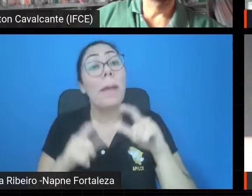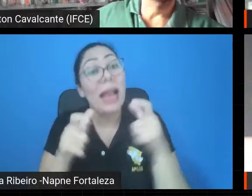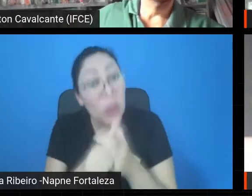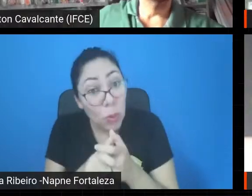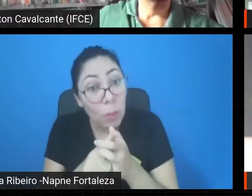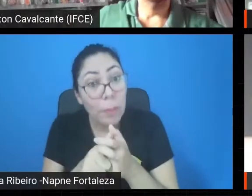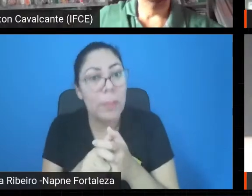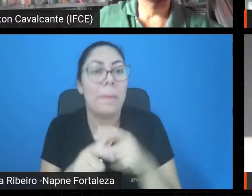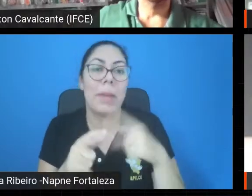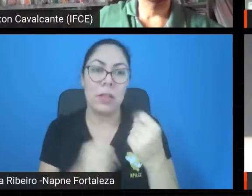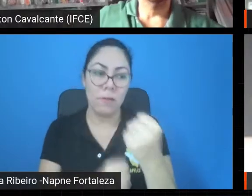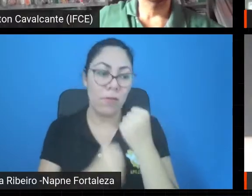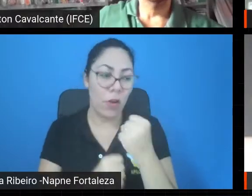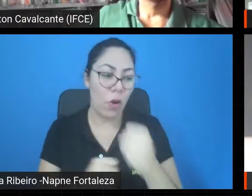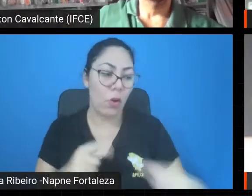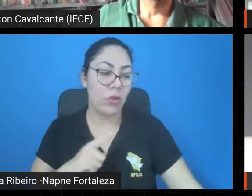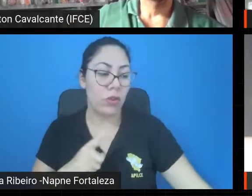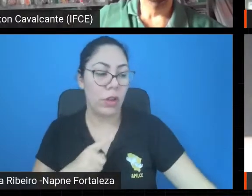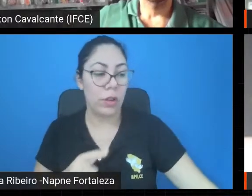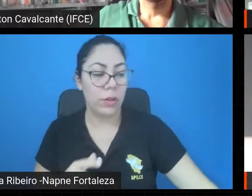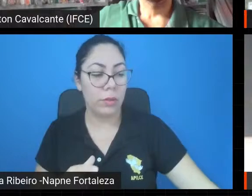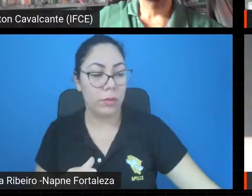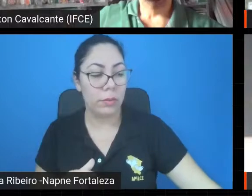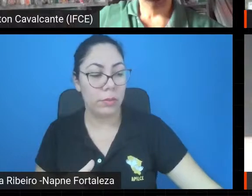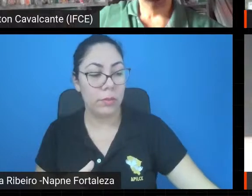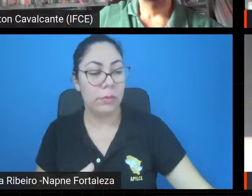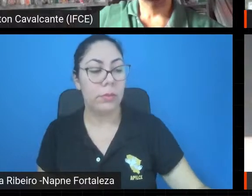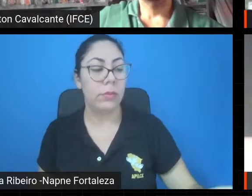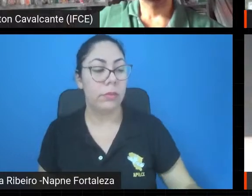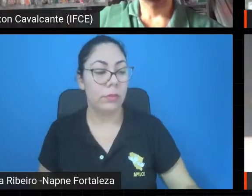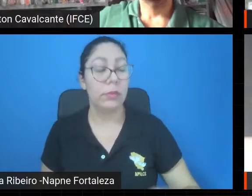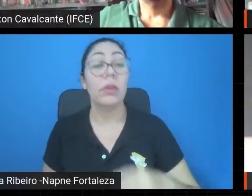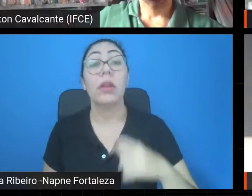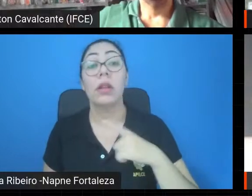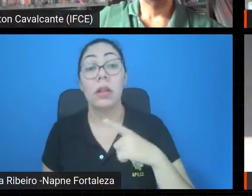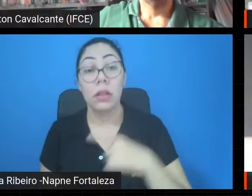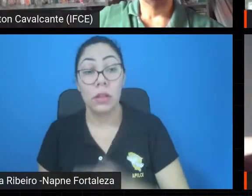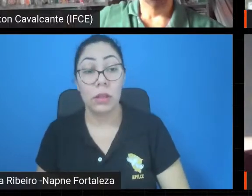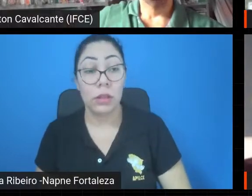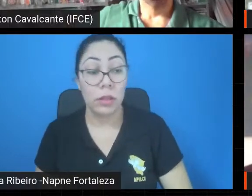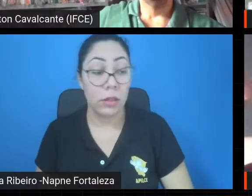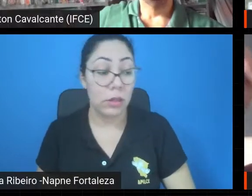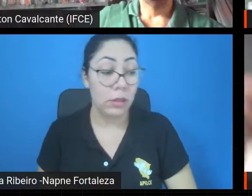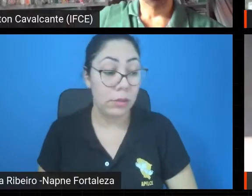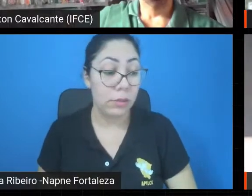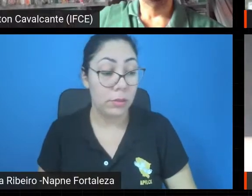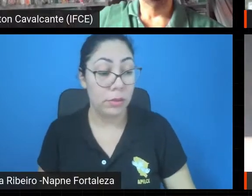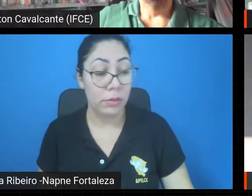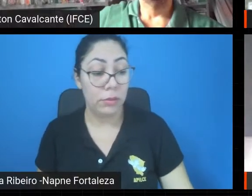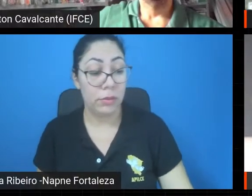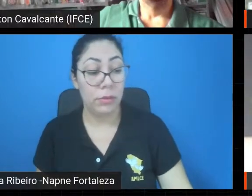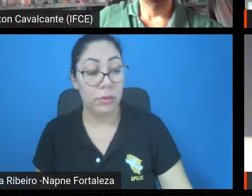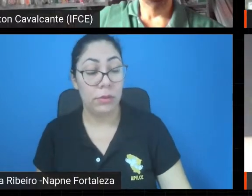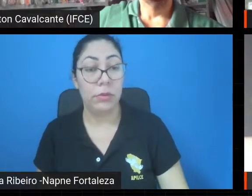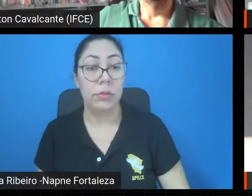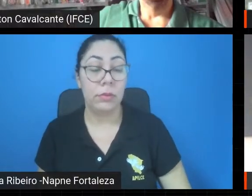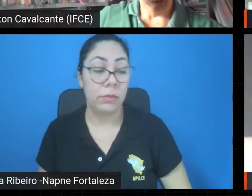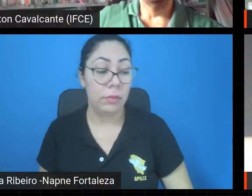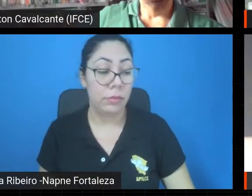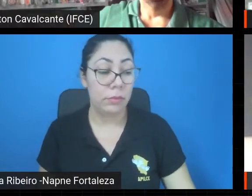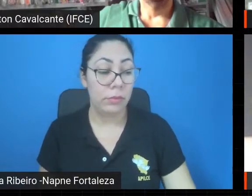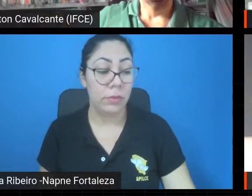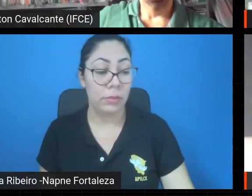se mantém lá com a pós-graduação já por muitas décadas, formando muitas pessoas. Natal. Natal,